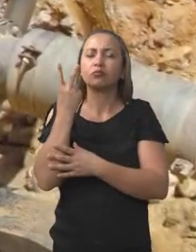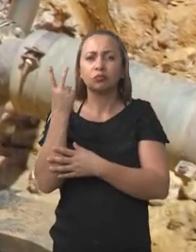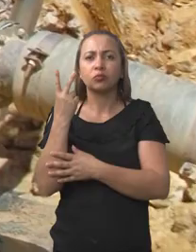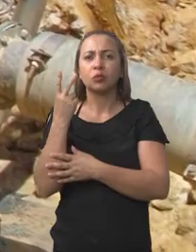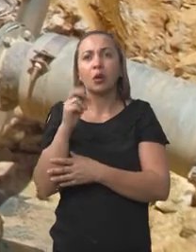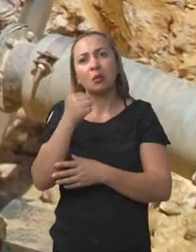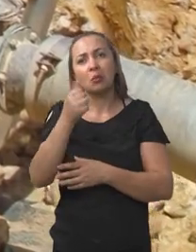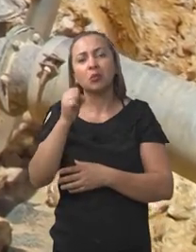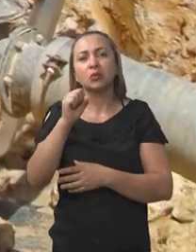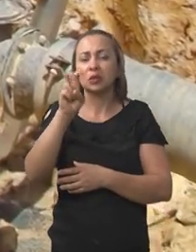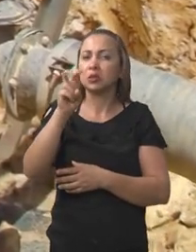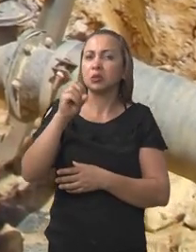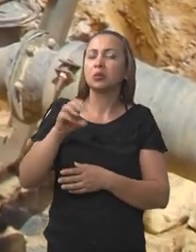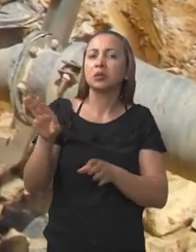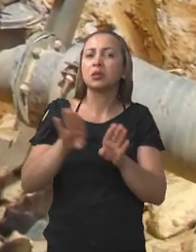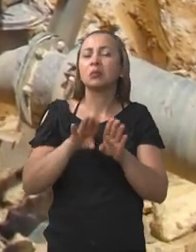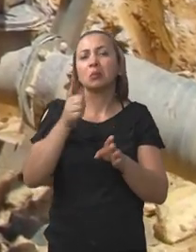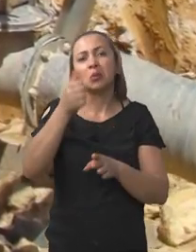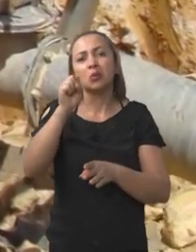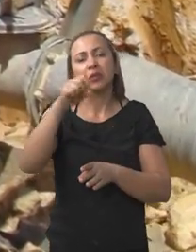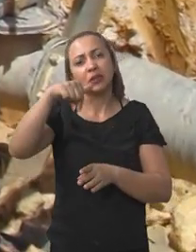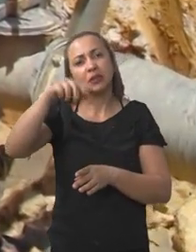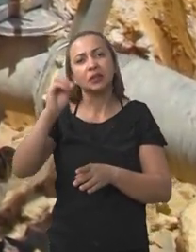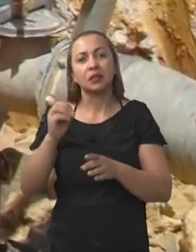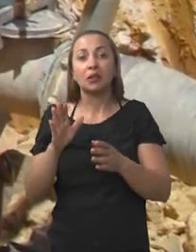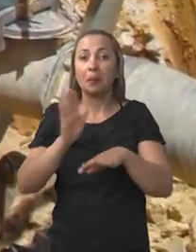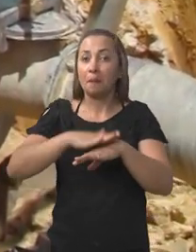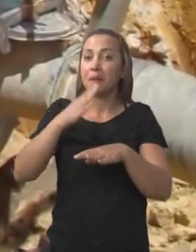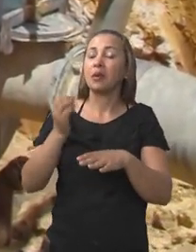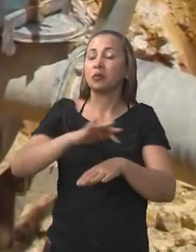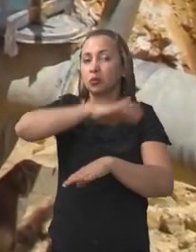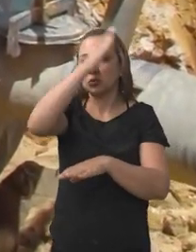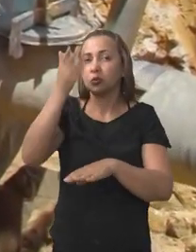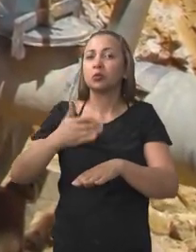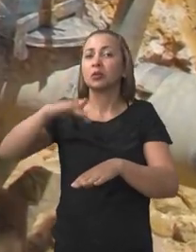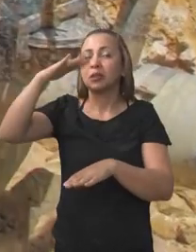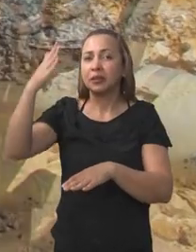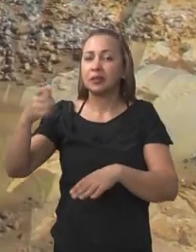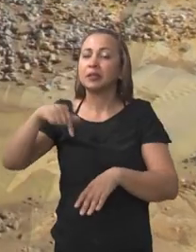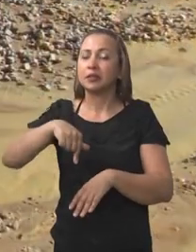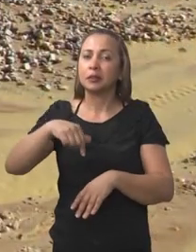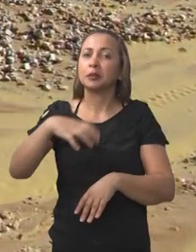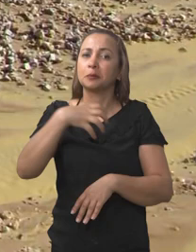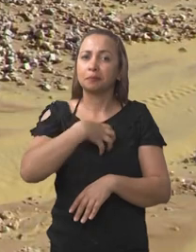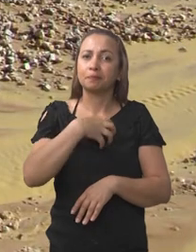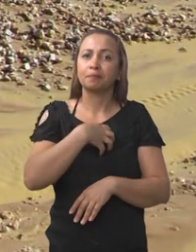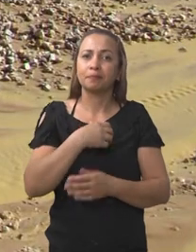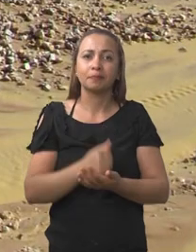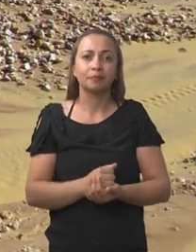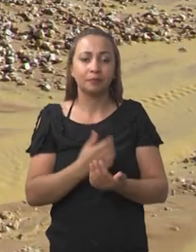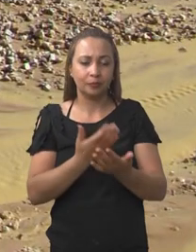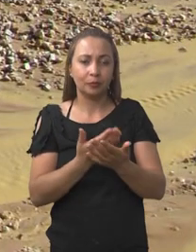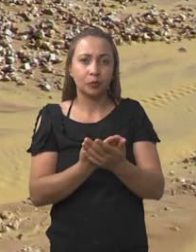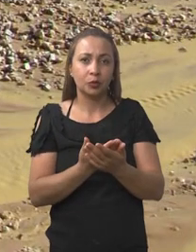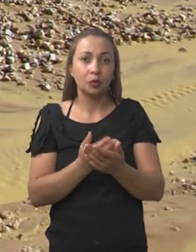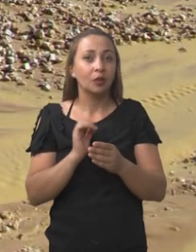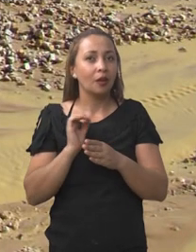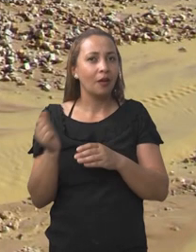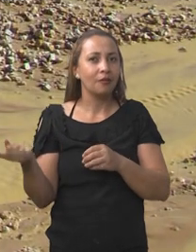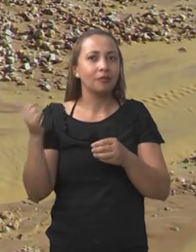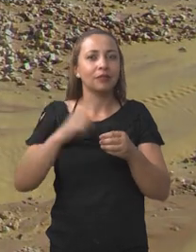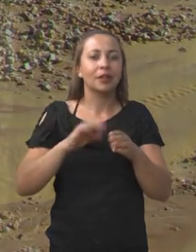1870, o maior produtor de diamantes do mundo nessa época foi a Chapada Diamantina, aqui na Bahia. O estudo dele vem